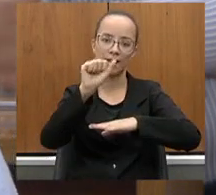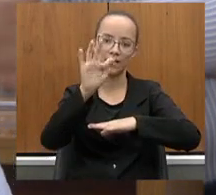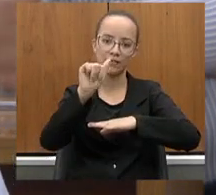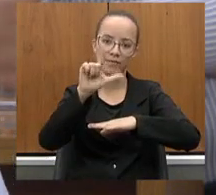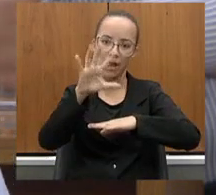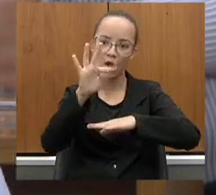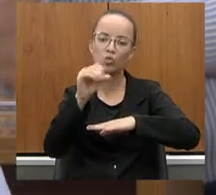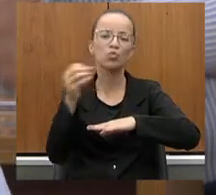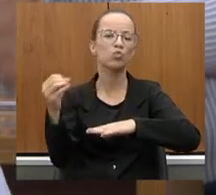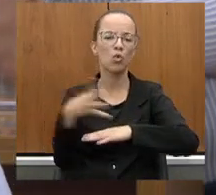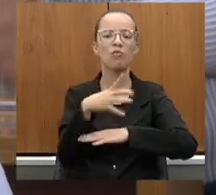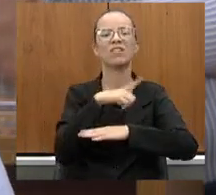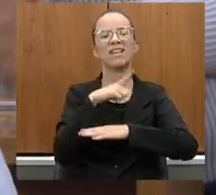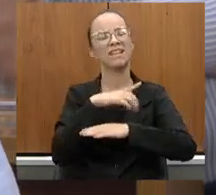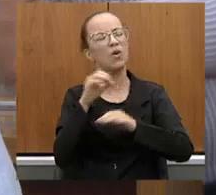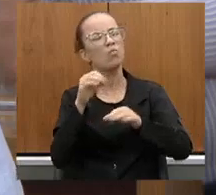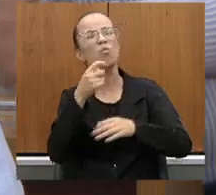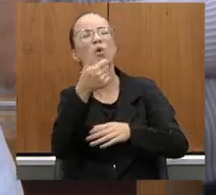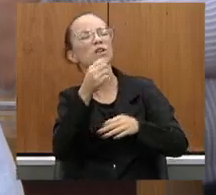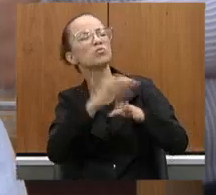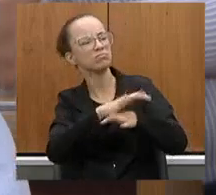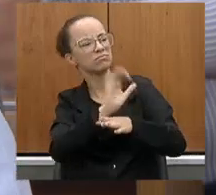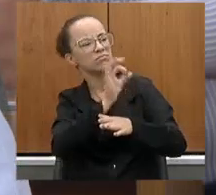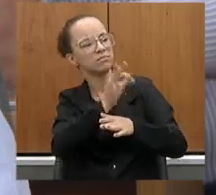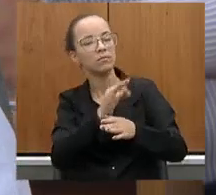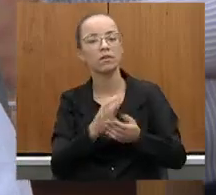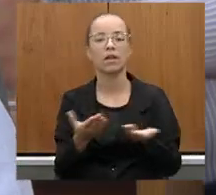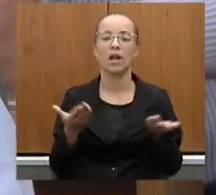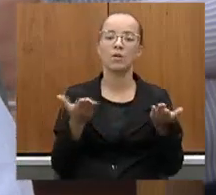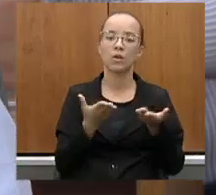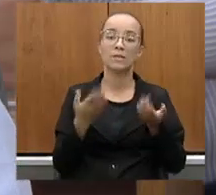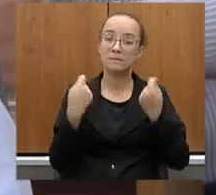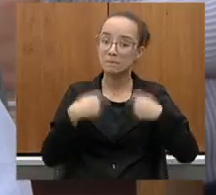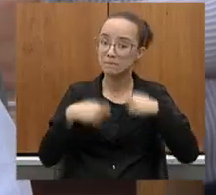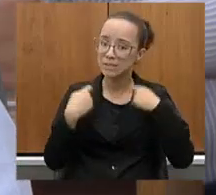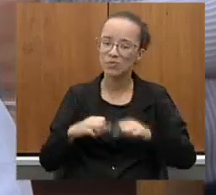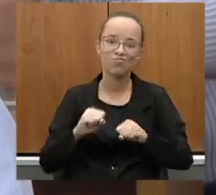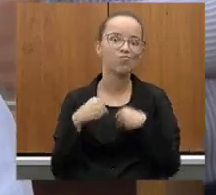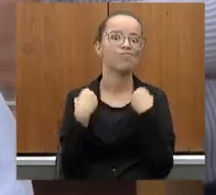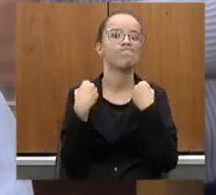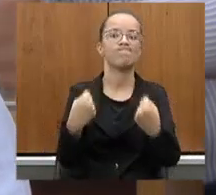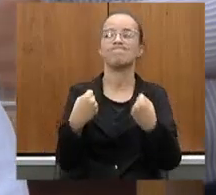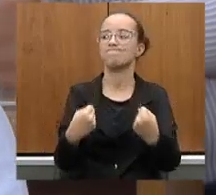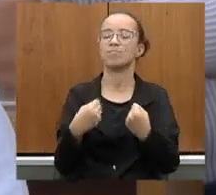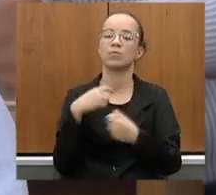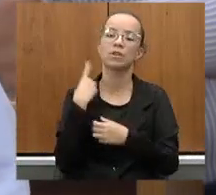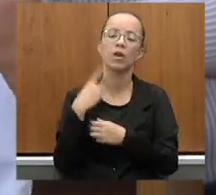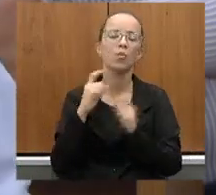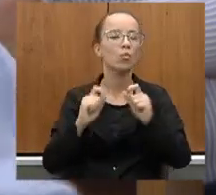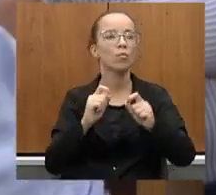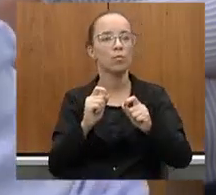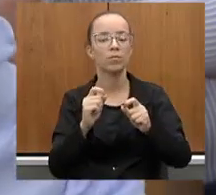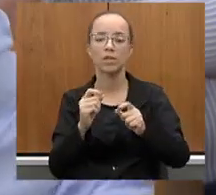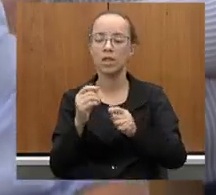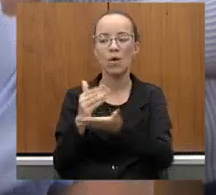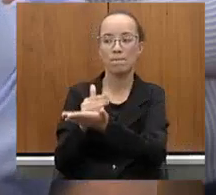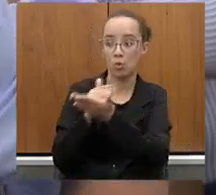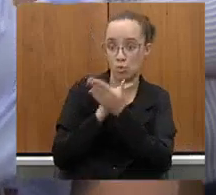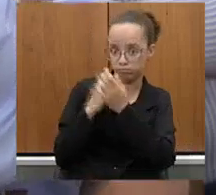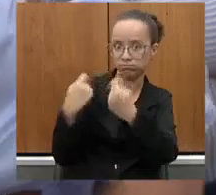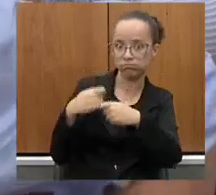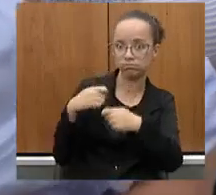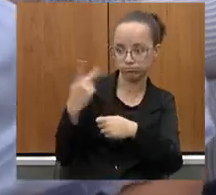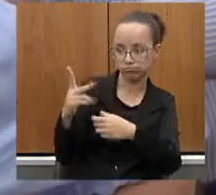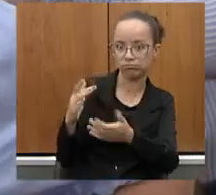sinalização já está concluída, não Rodrigo? Agora, precisamos fazer um esforço, deputado, eu contaria com o seu apoio até se